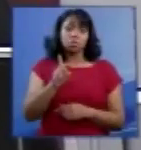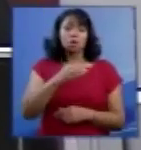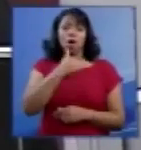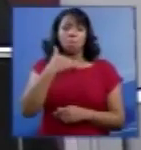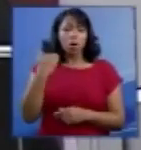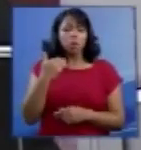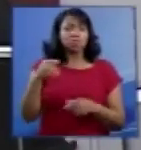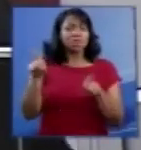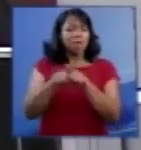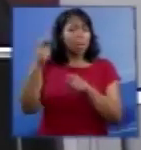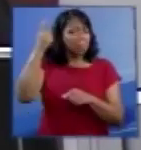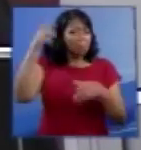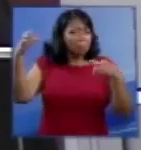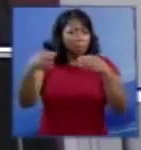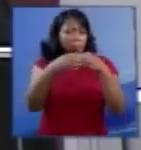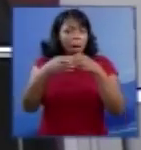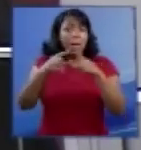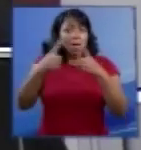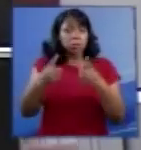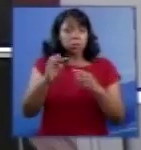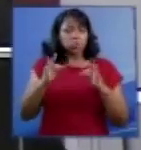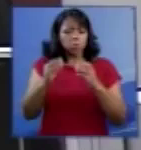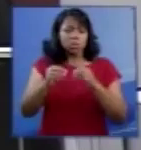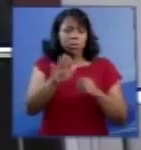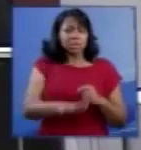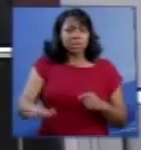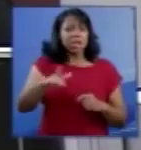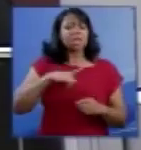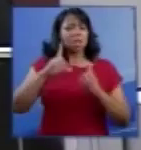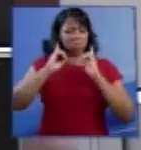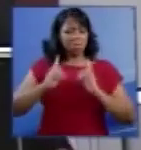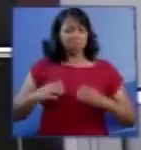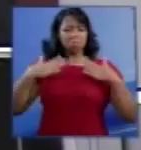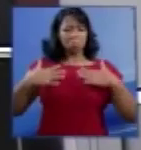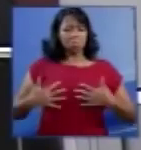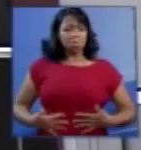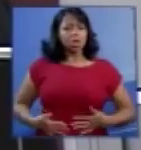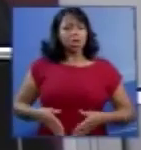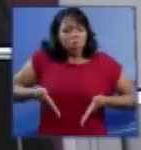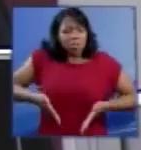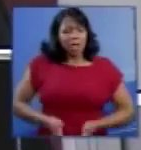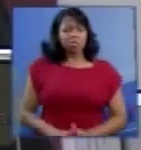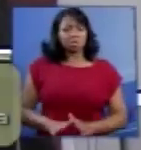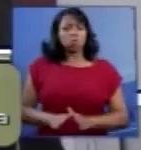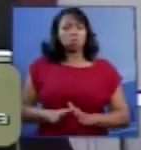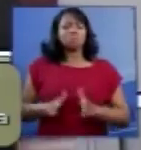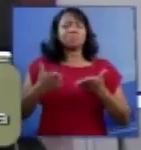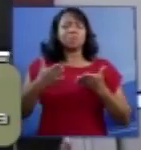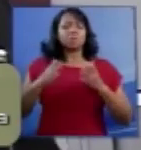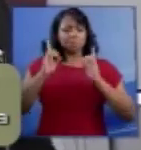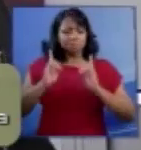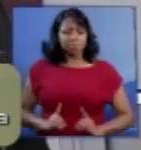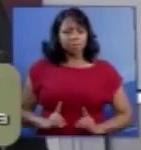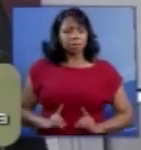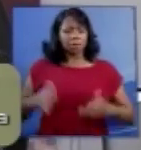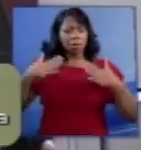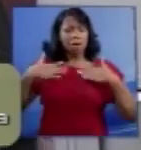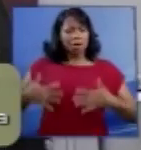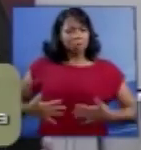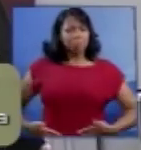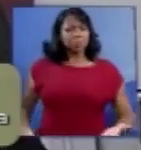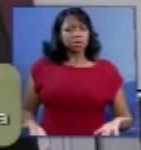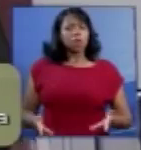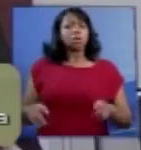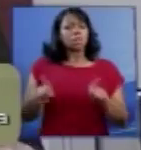anencefalos, mas de todas as crianças que têm deficiência física, que nascem com deficiência física, pessoas que, enfim,